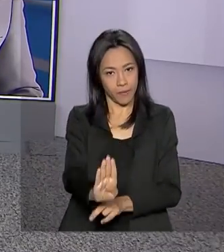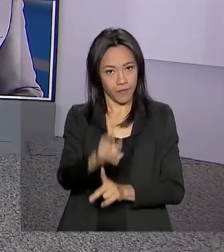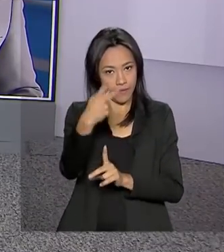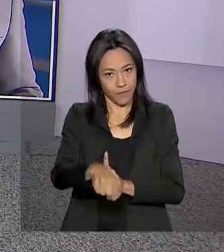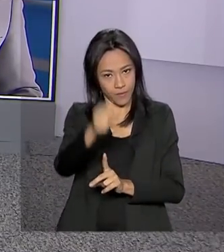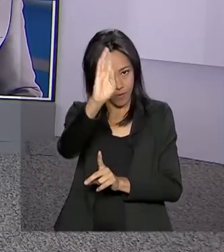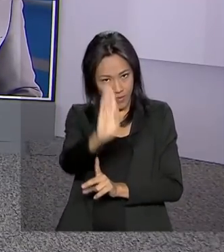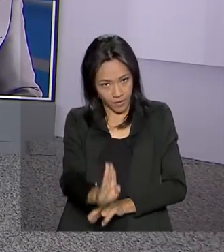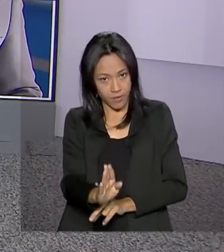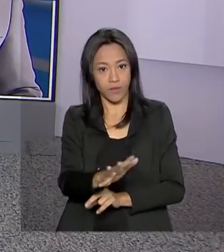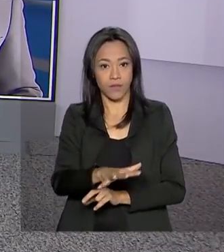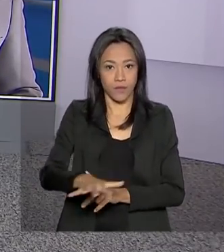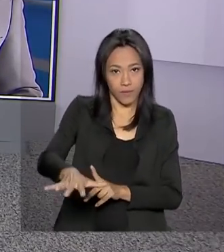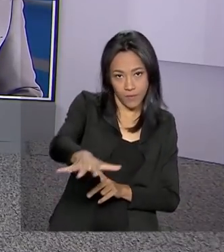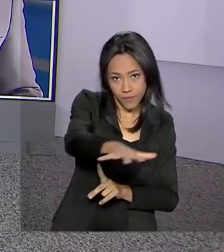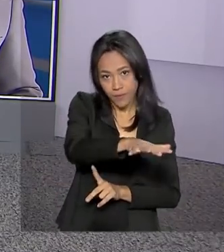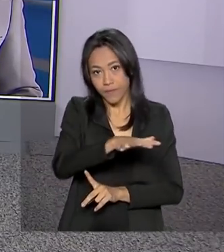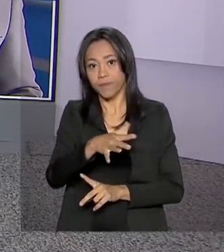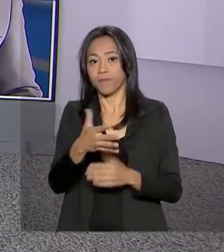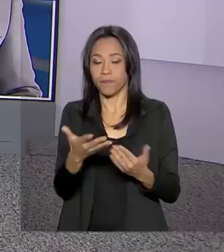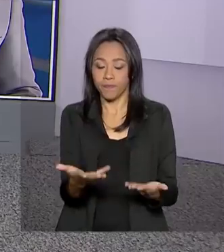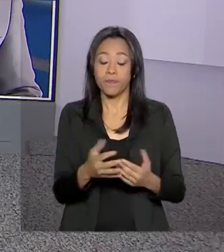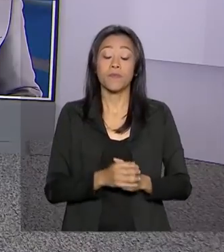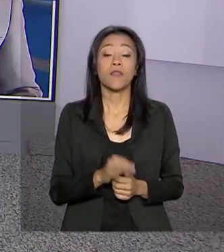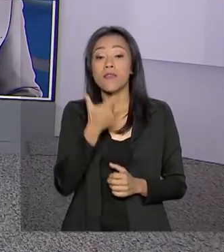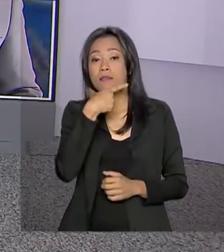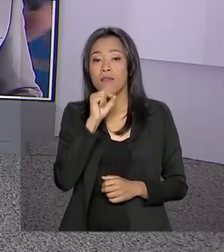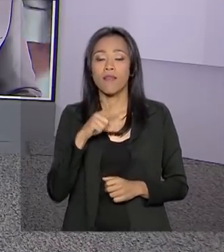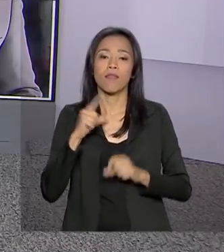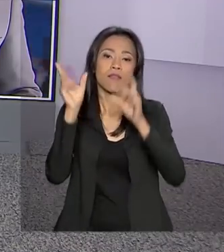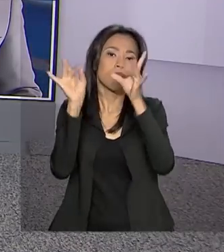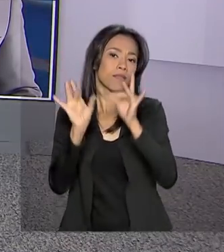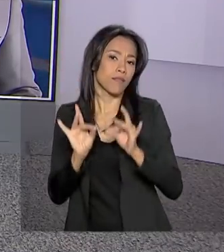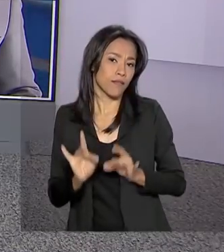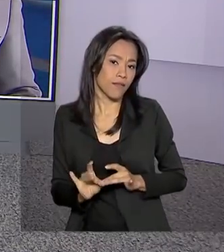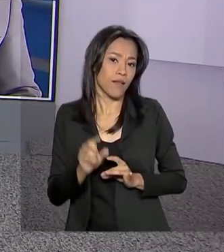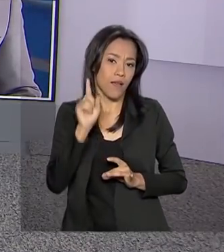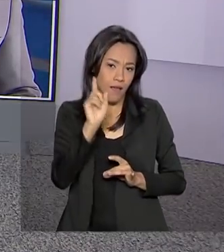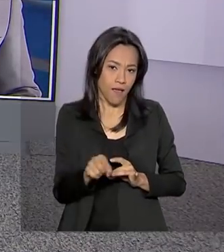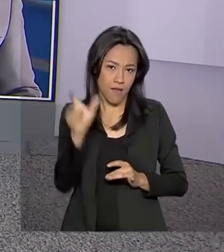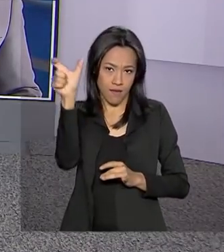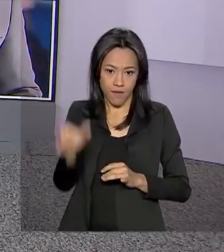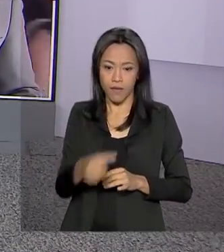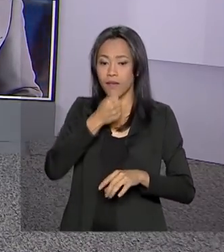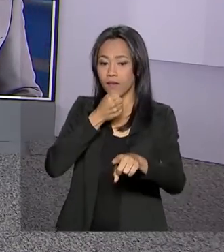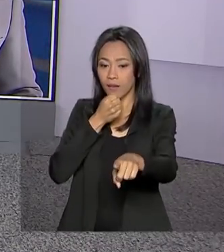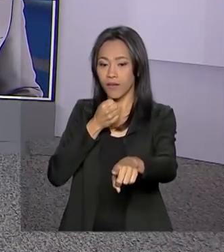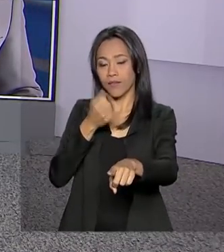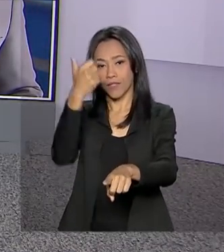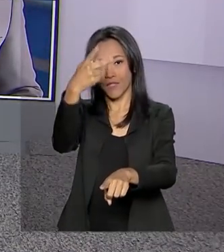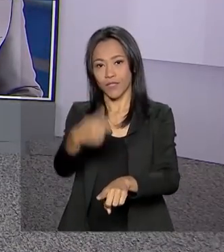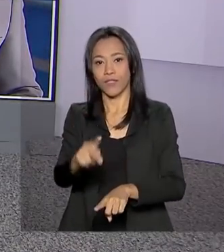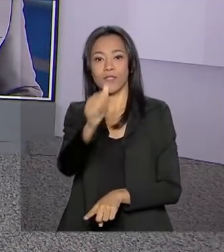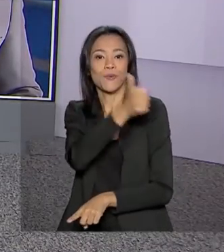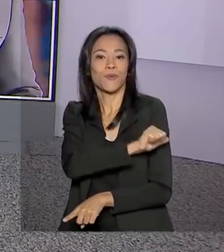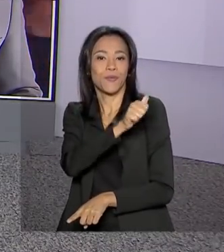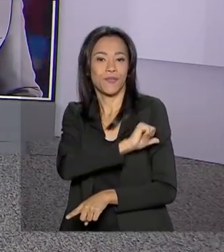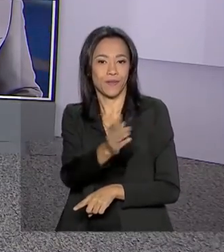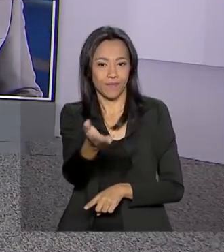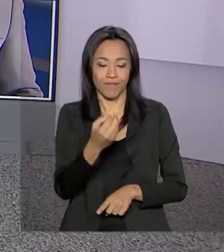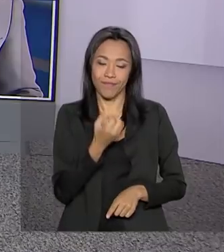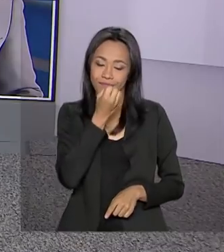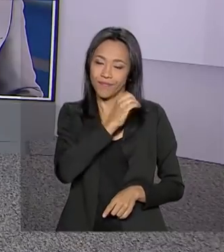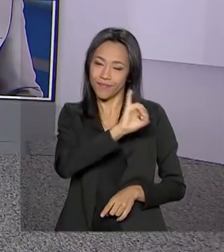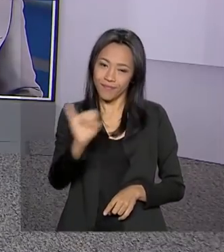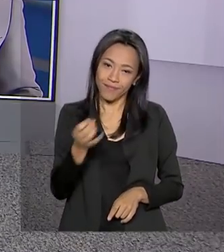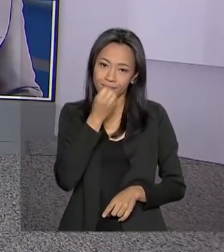é a soma de todas as riquezas produzidas no país. Quem tem os detalhes para a gente é o repórter Marcelo Castilho, direto do Rio de Janeiro. Oi, Marcelo, bom dia para